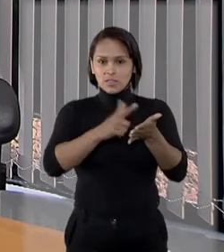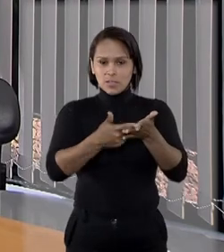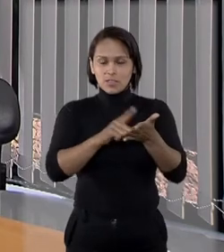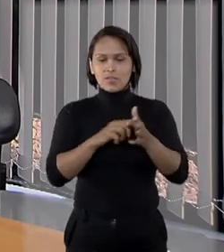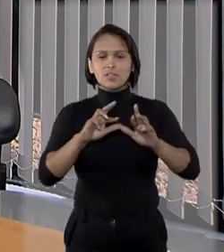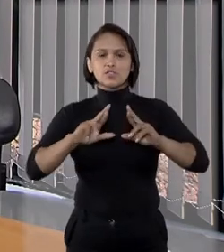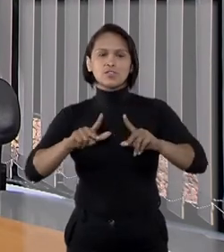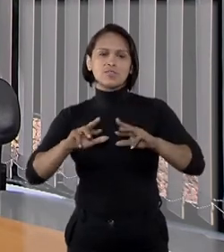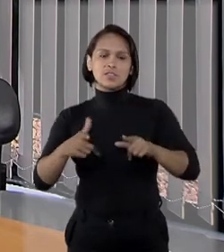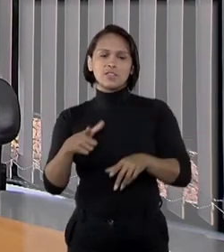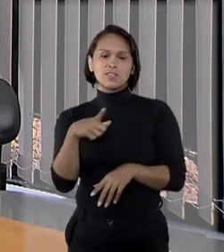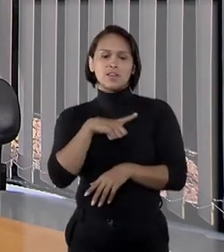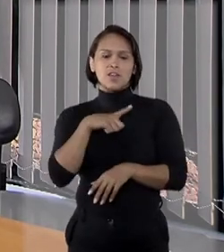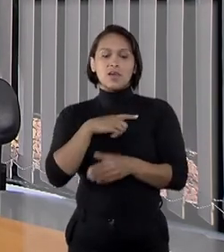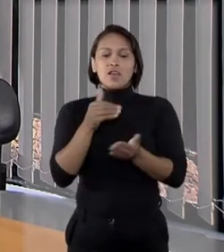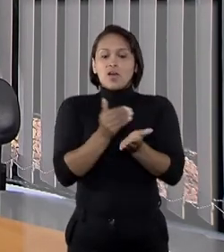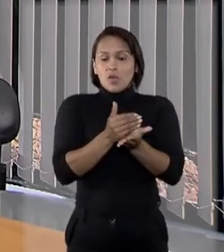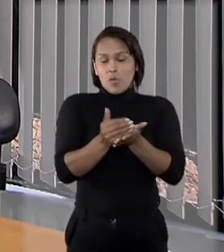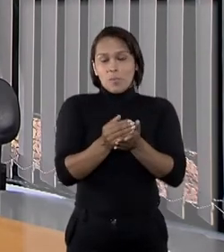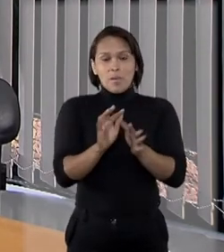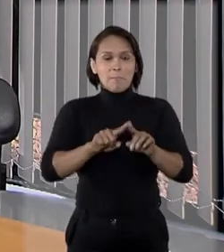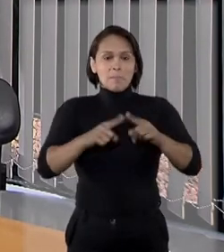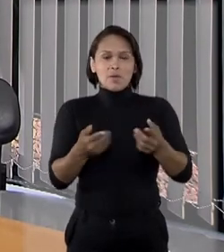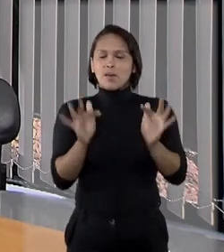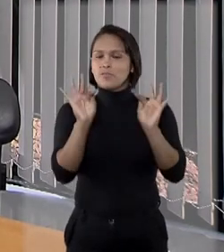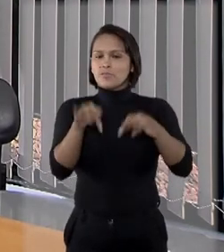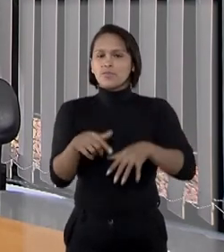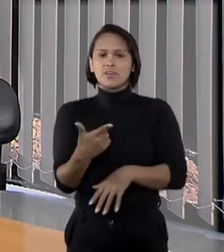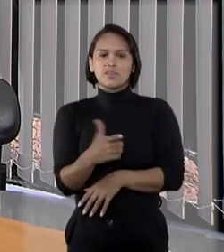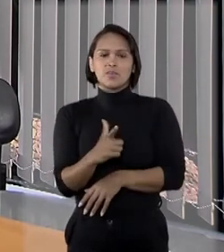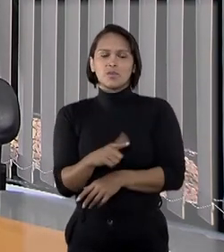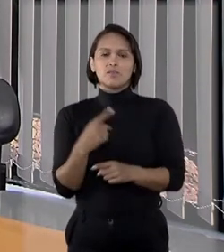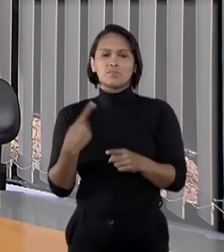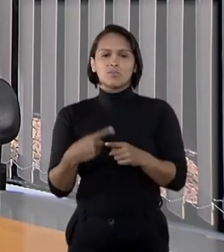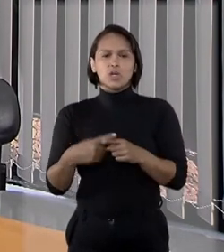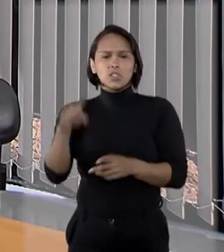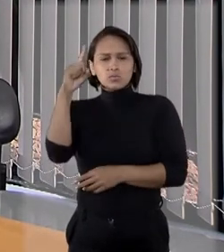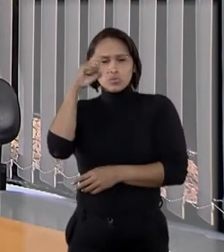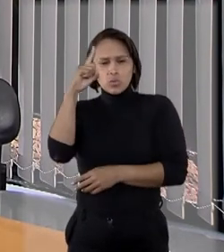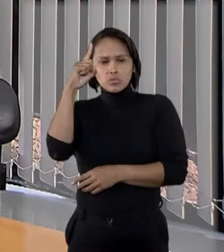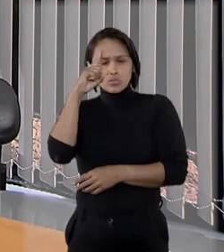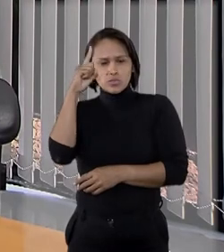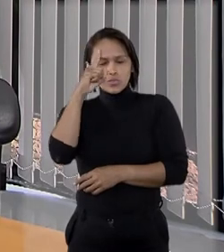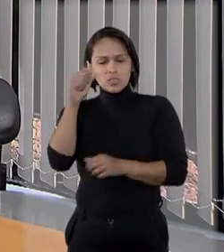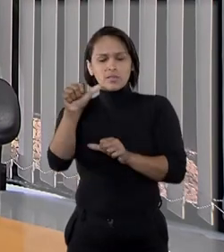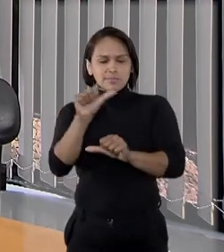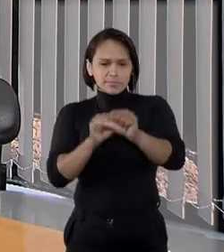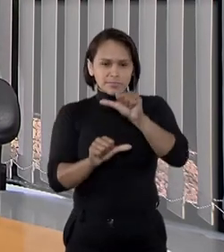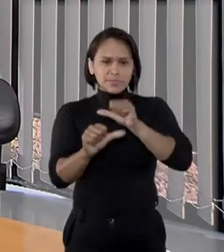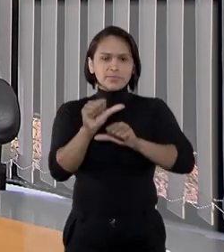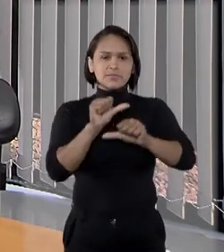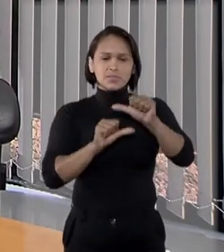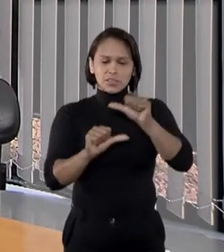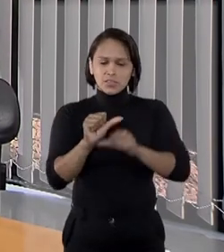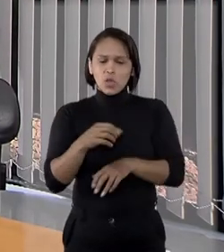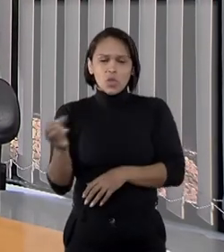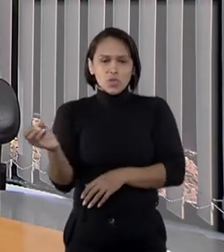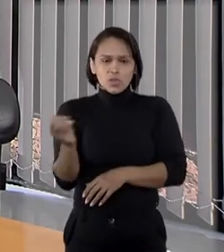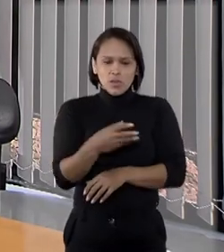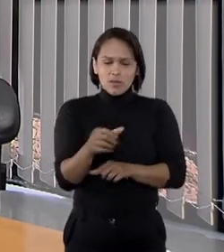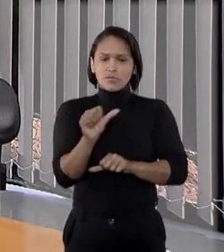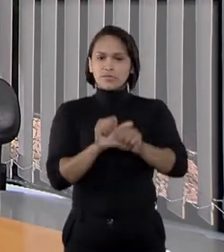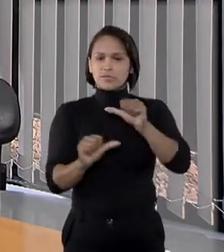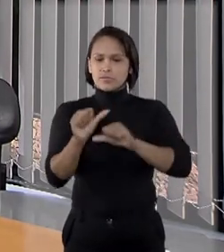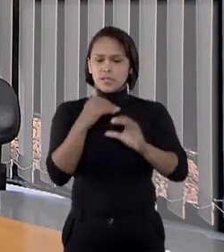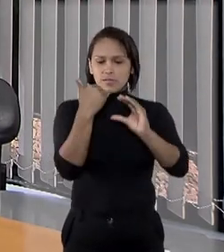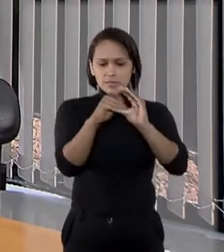diferenciada. Ela tem começo, mas ela não tem fim. Porque todos os dias, através do clipping, a gente fica conhecendo